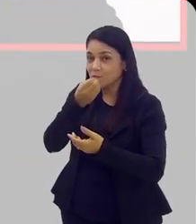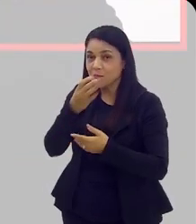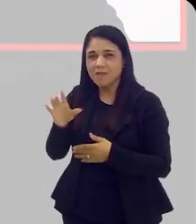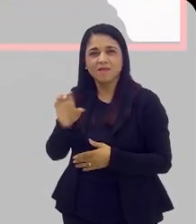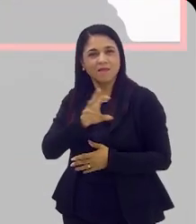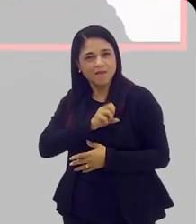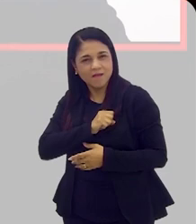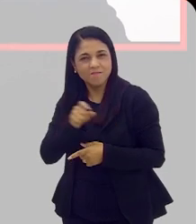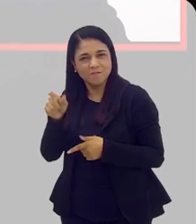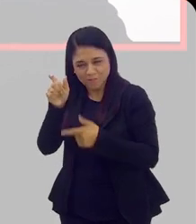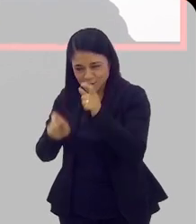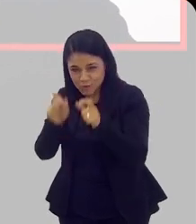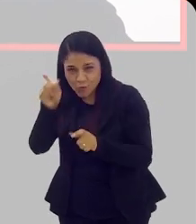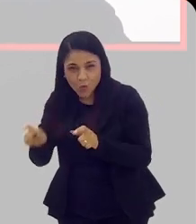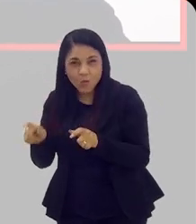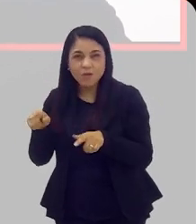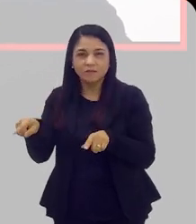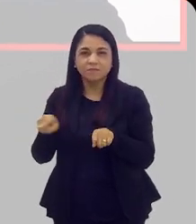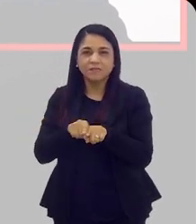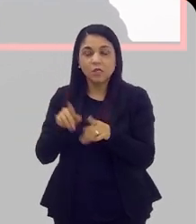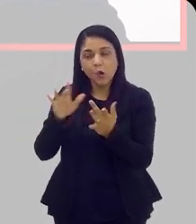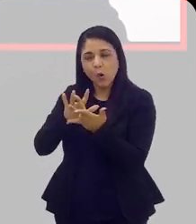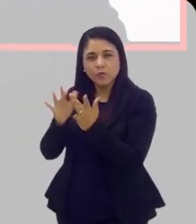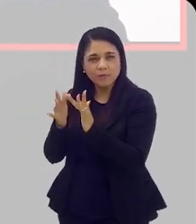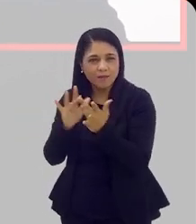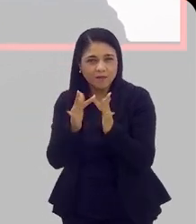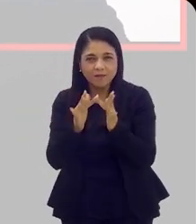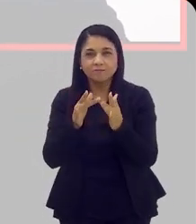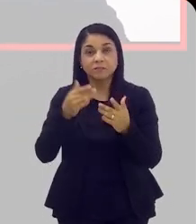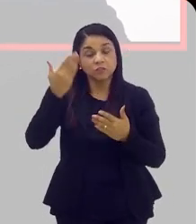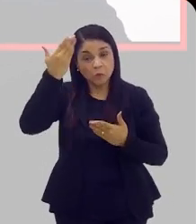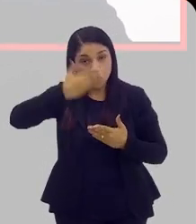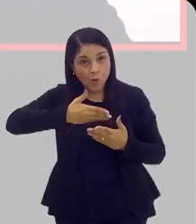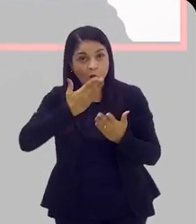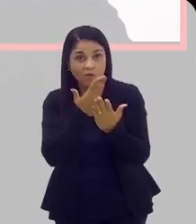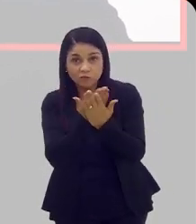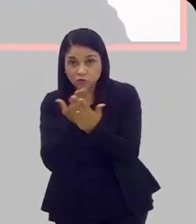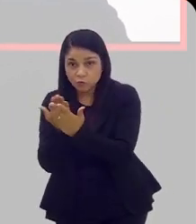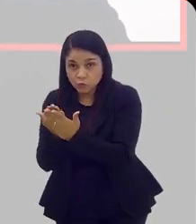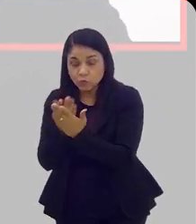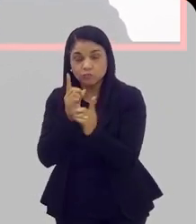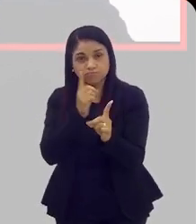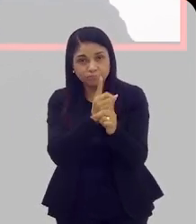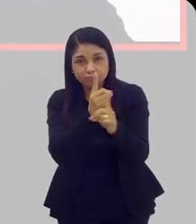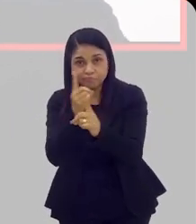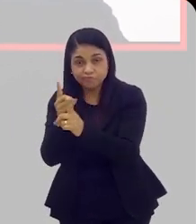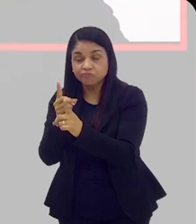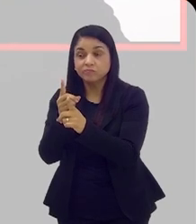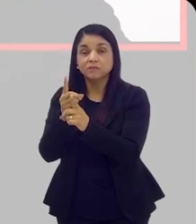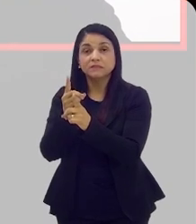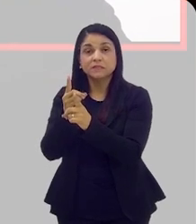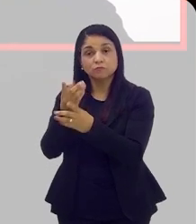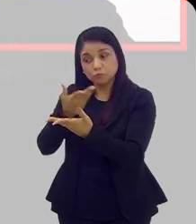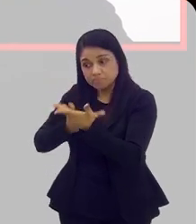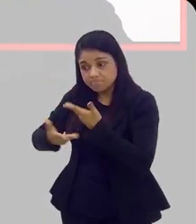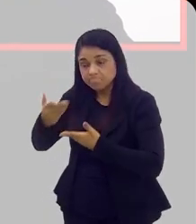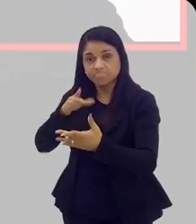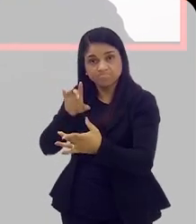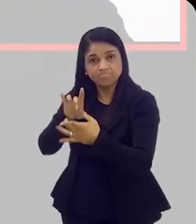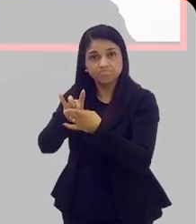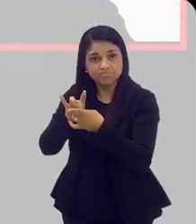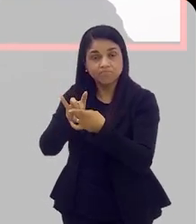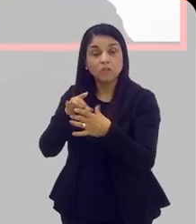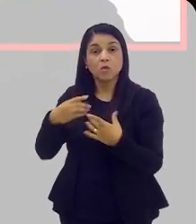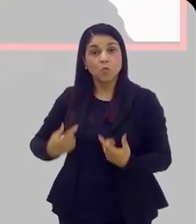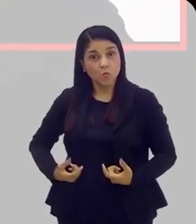que você ama. Isso tudo, cada vez mais, a gente está encontrando provas nos estudos de quão relacionado isso tudo está, né? E o